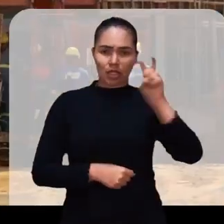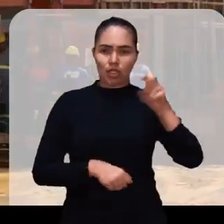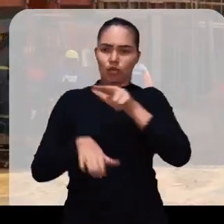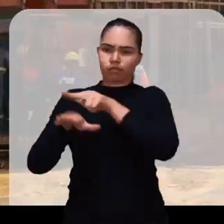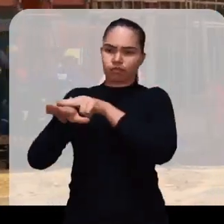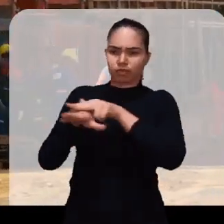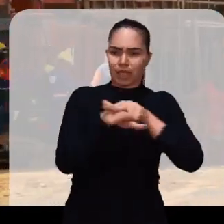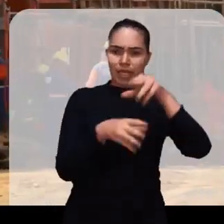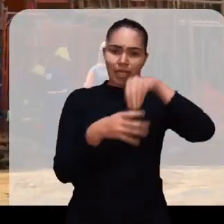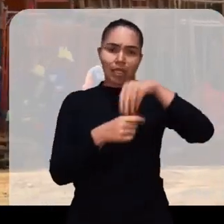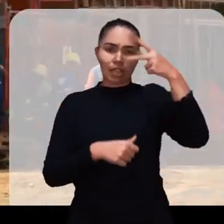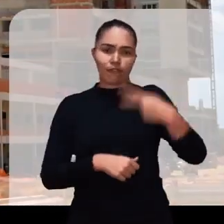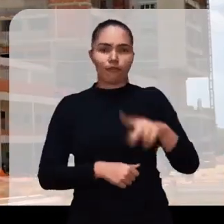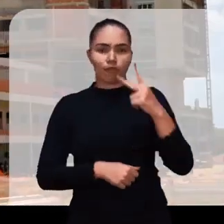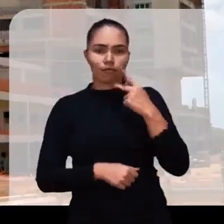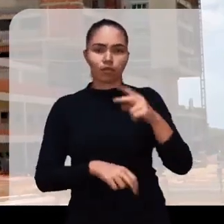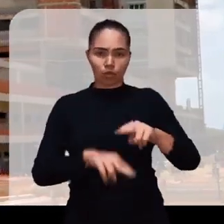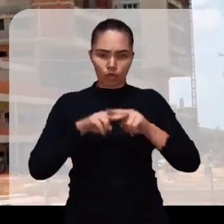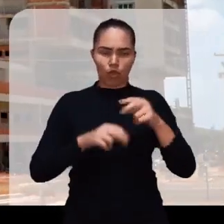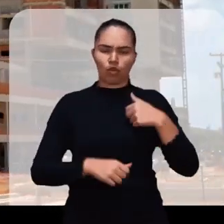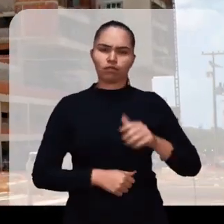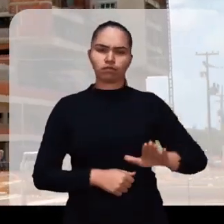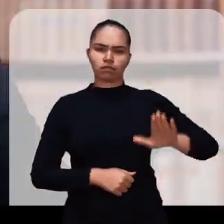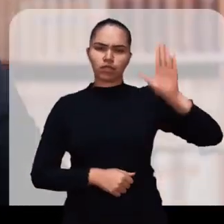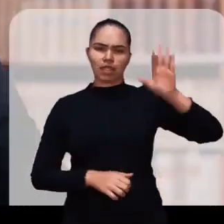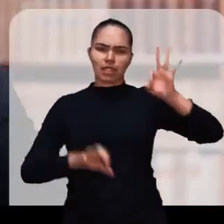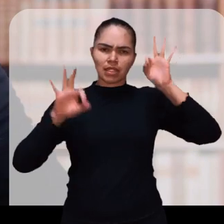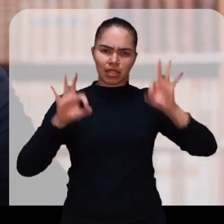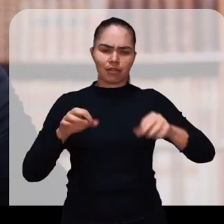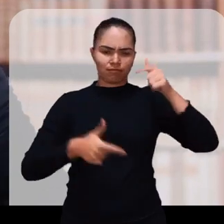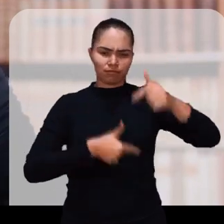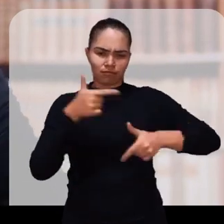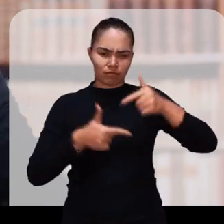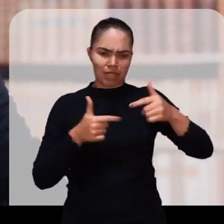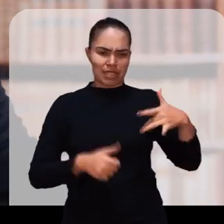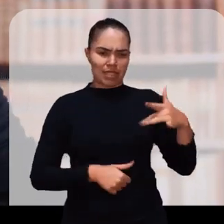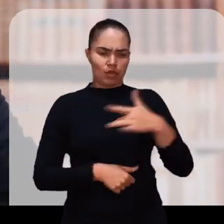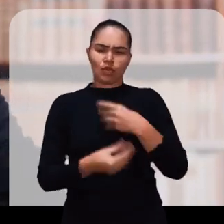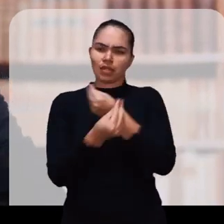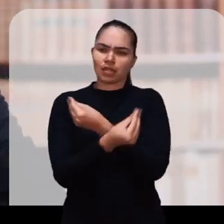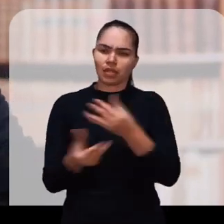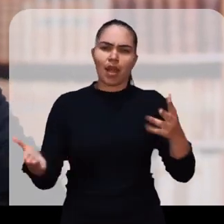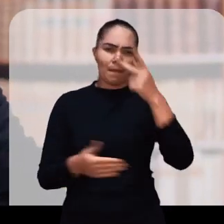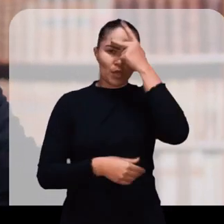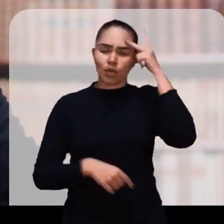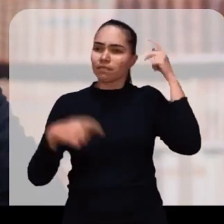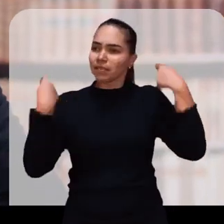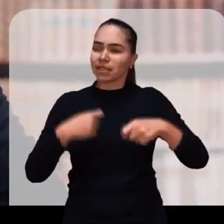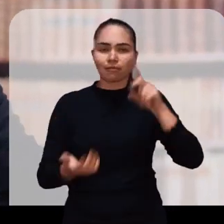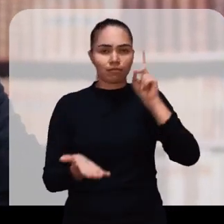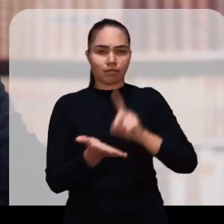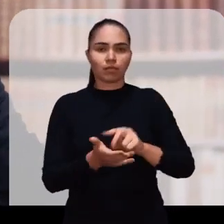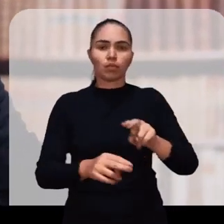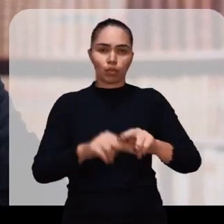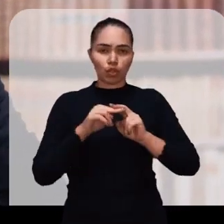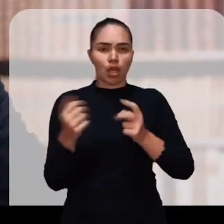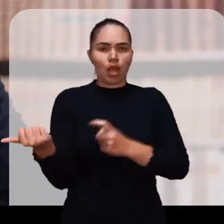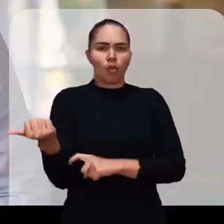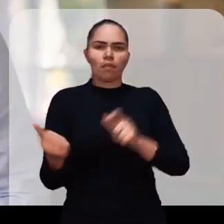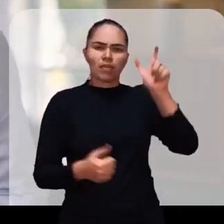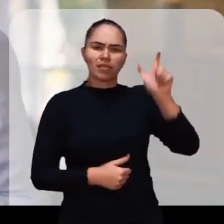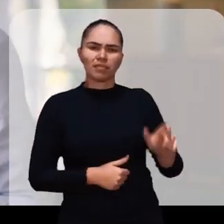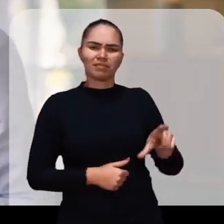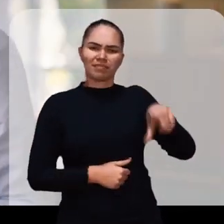com 655 leitos em Fortaleza O meu compromisso é fazer a saúde chegar mais perto de quem